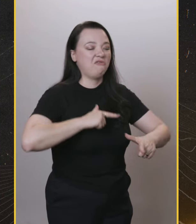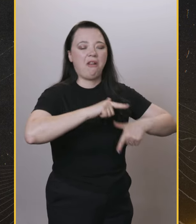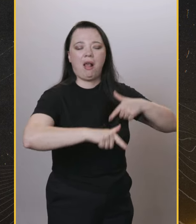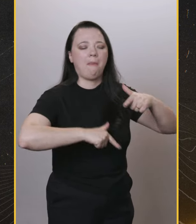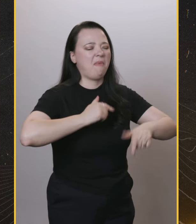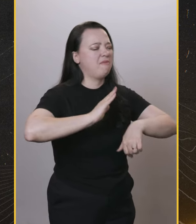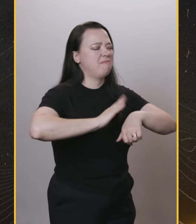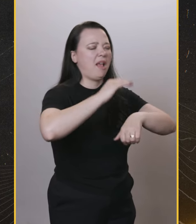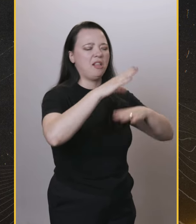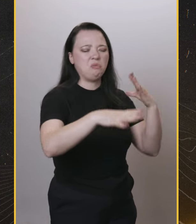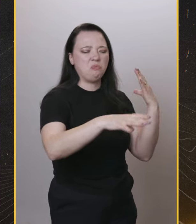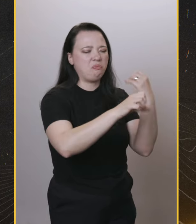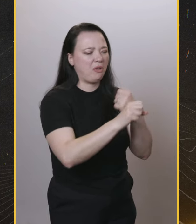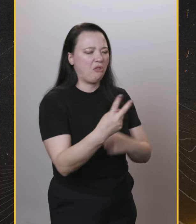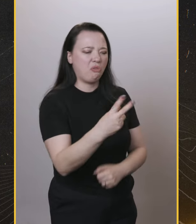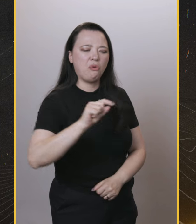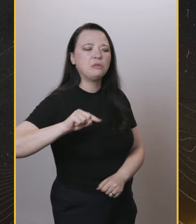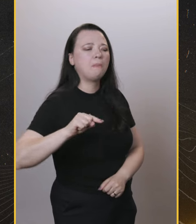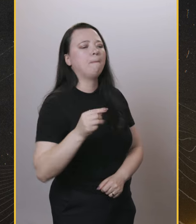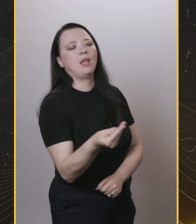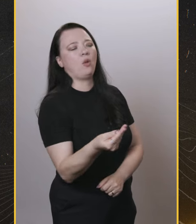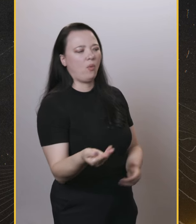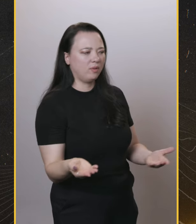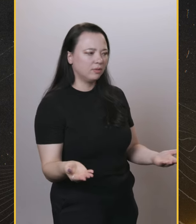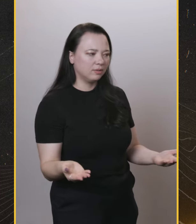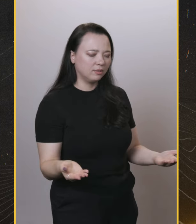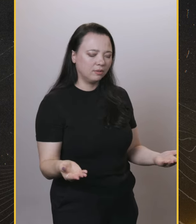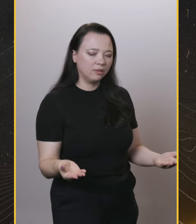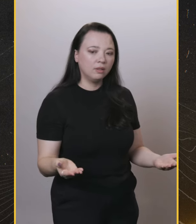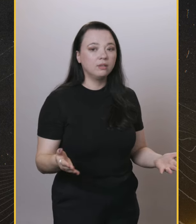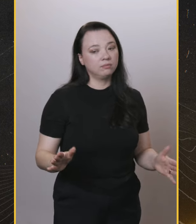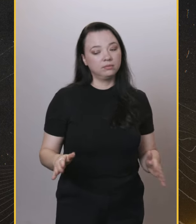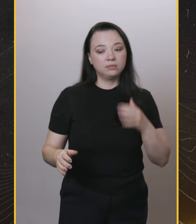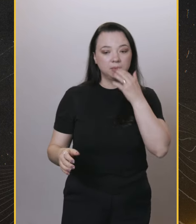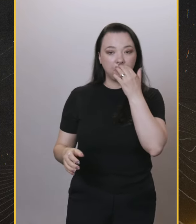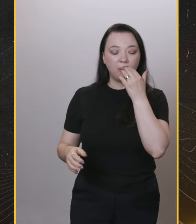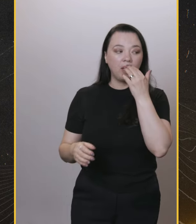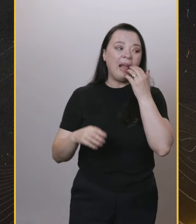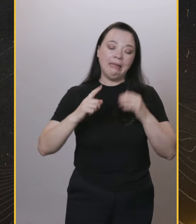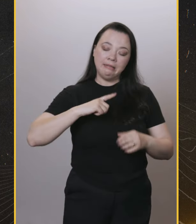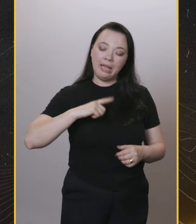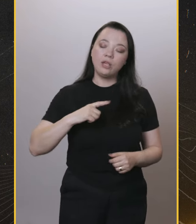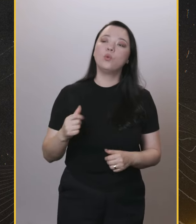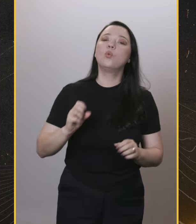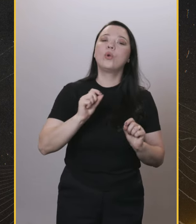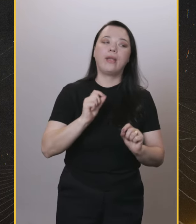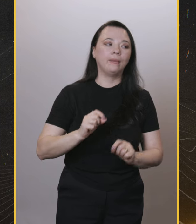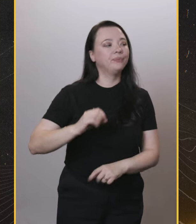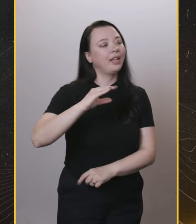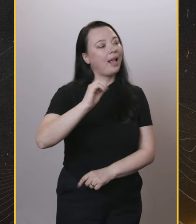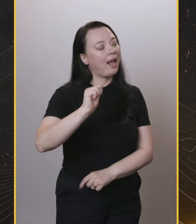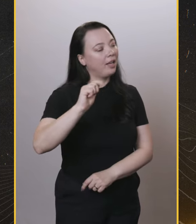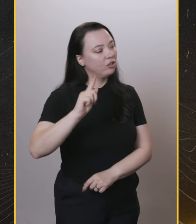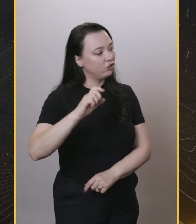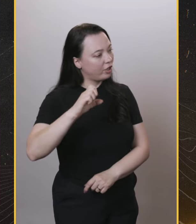Mas não existe esse papo. Aí o cara fala que vai gerar 2 milhões de empregos. Nós estamos batendo o recorde. Hoje nós temos o menor índice de